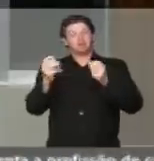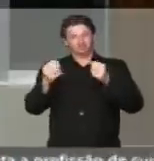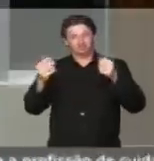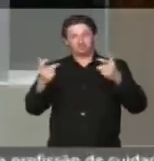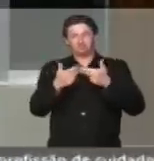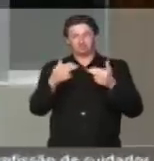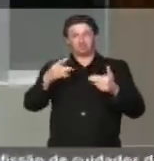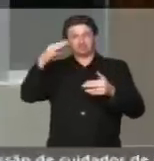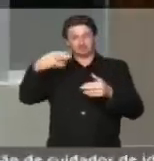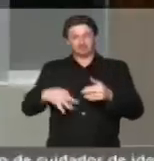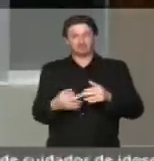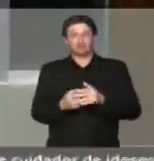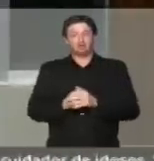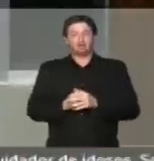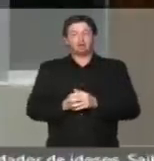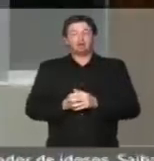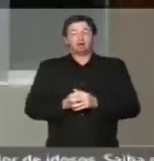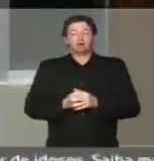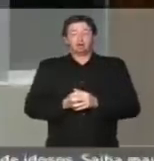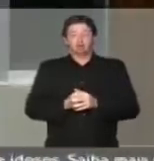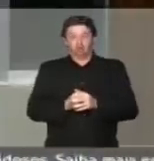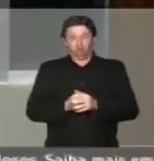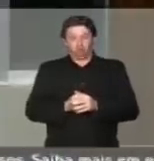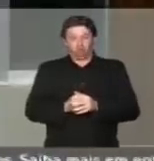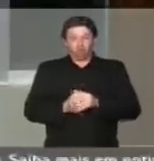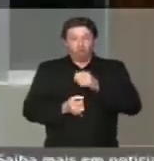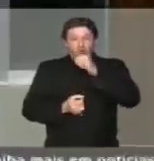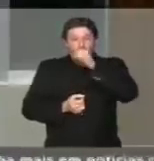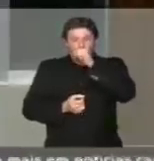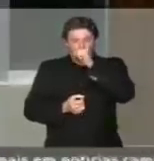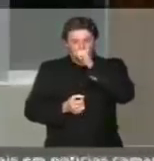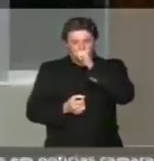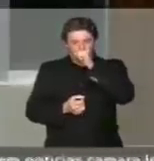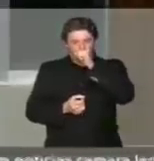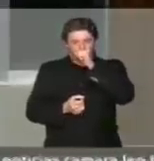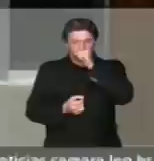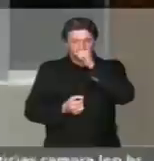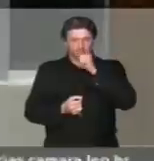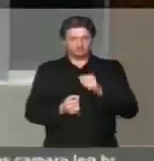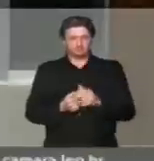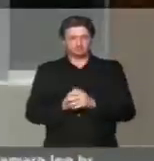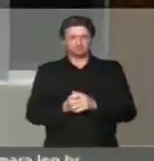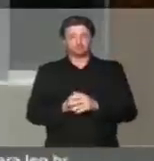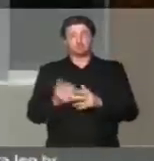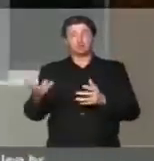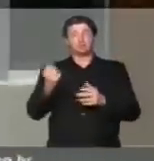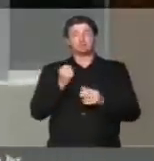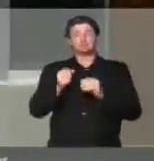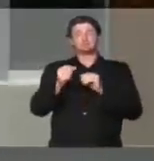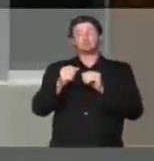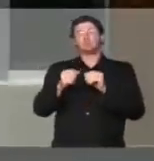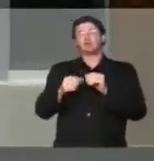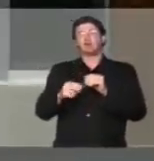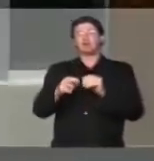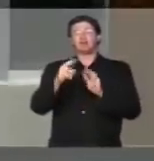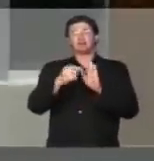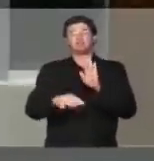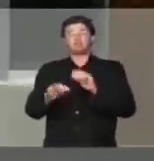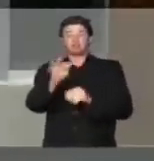interessa. E recebi há pouco uma nota técnica da